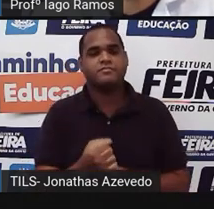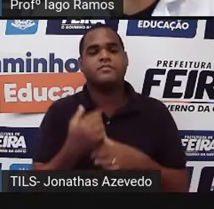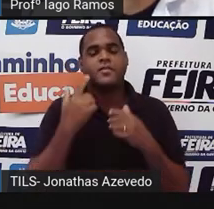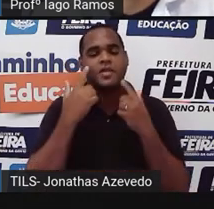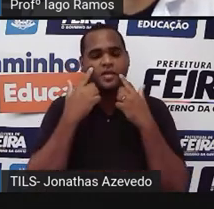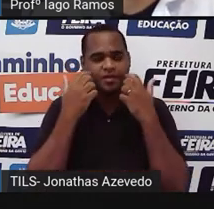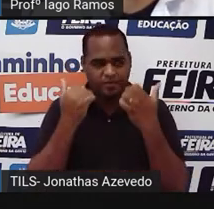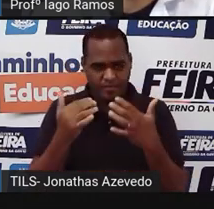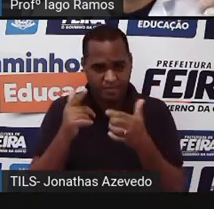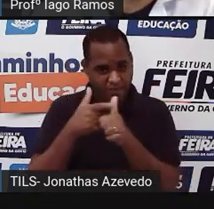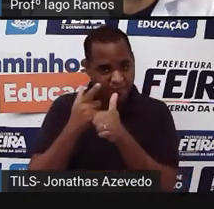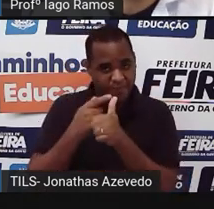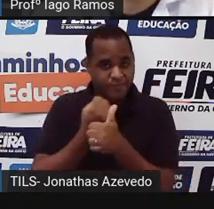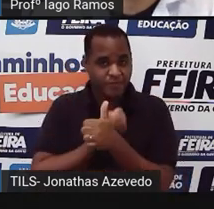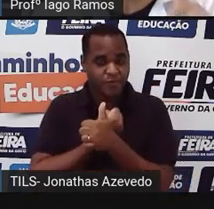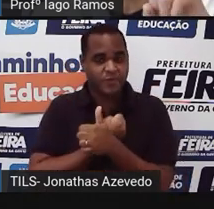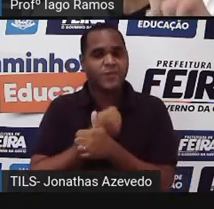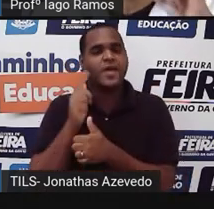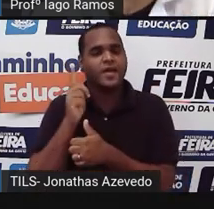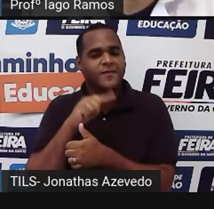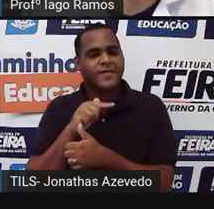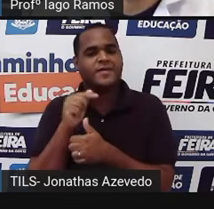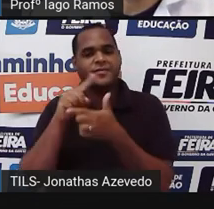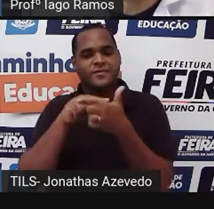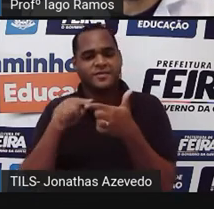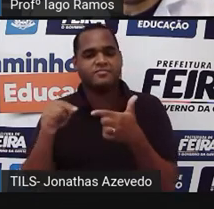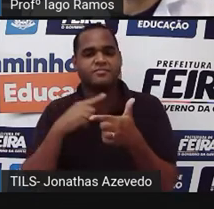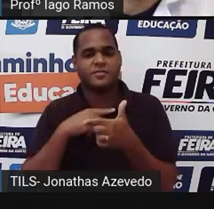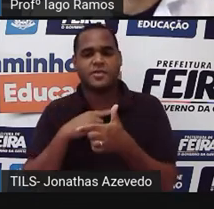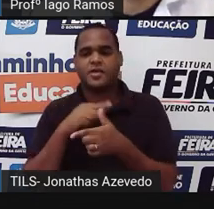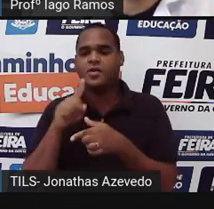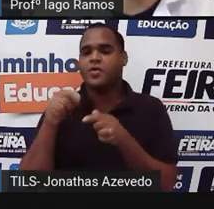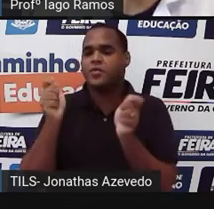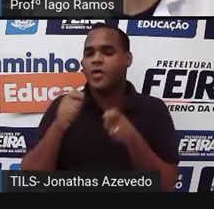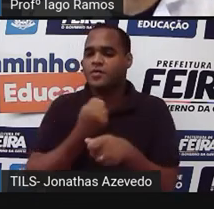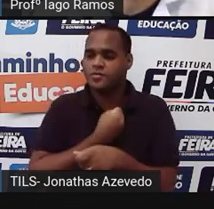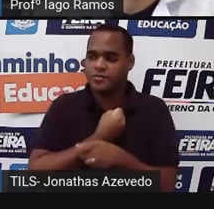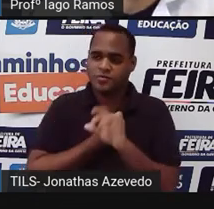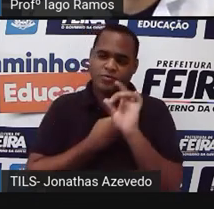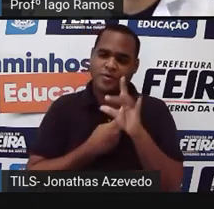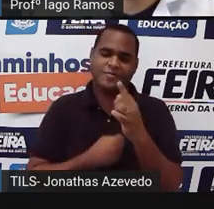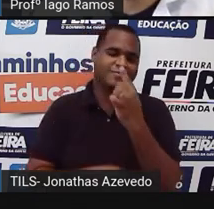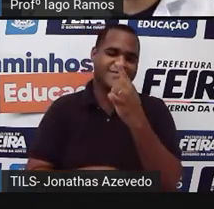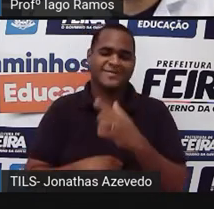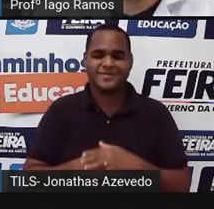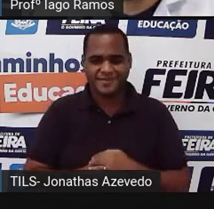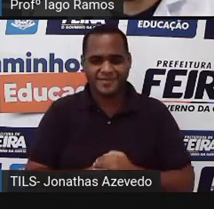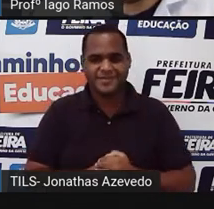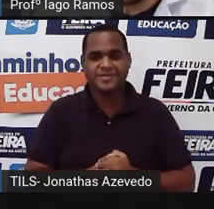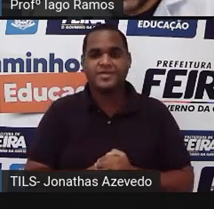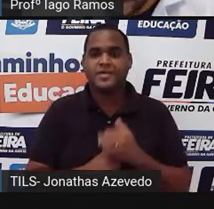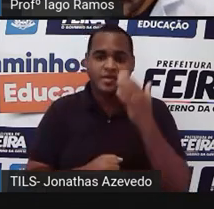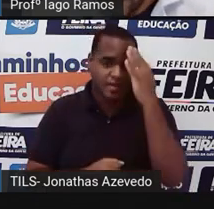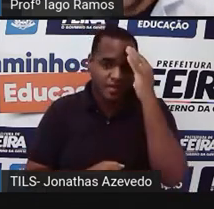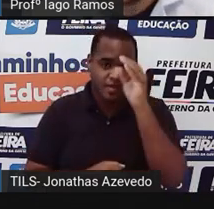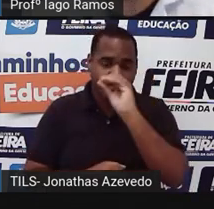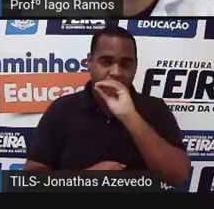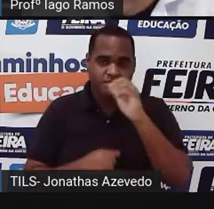qual você vai dividir que é o divisor é um algarismo só beleza? então será que deu pra entender?